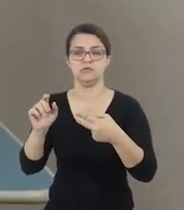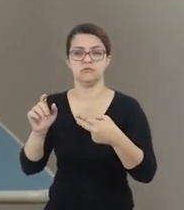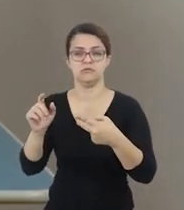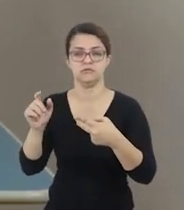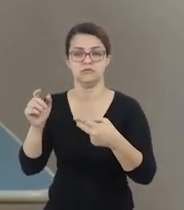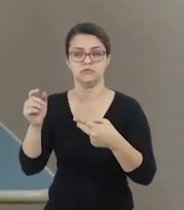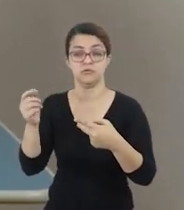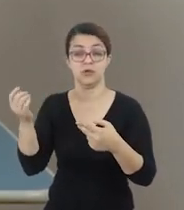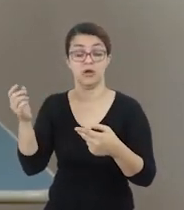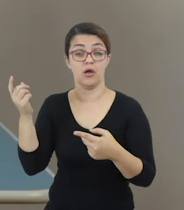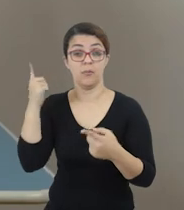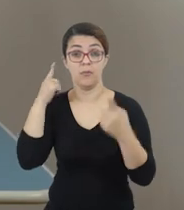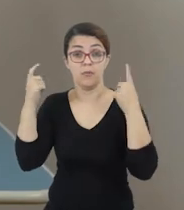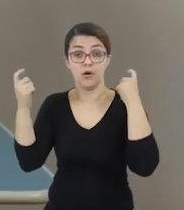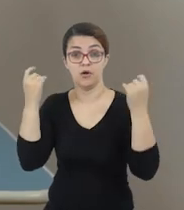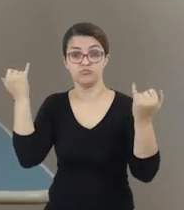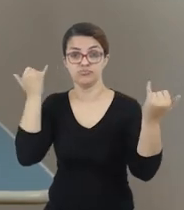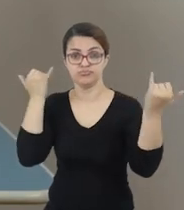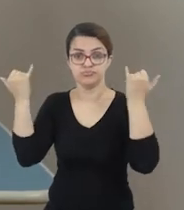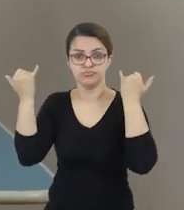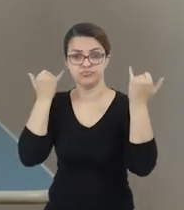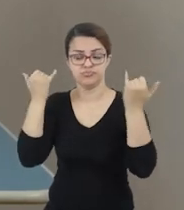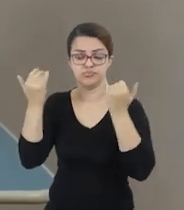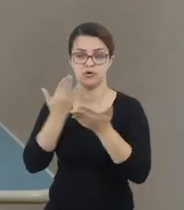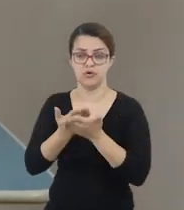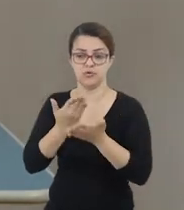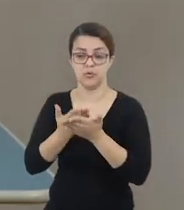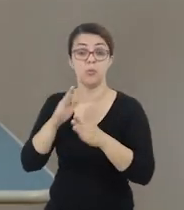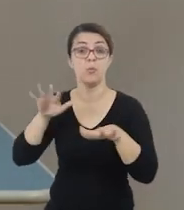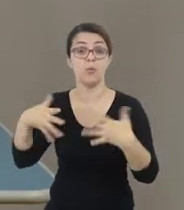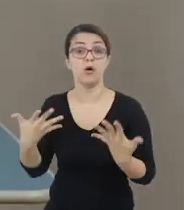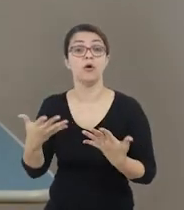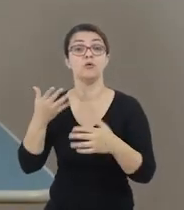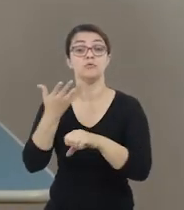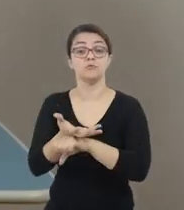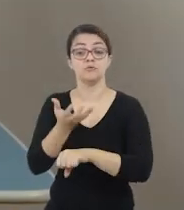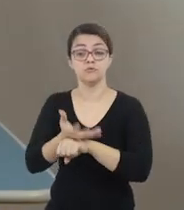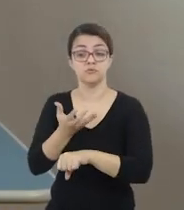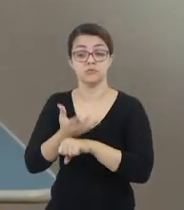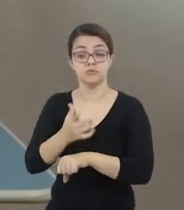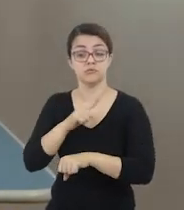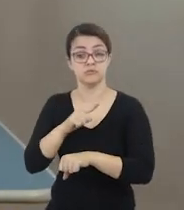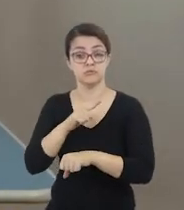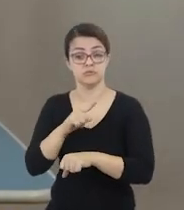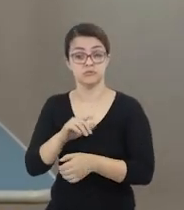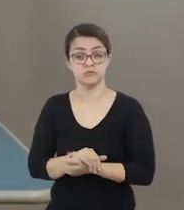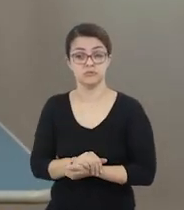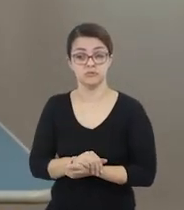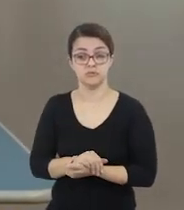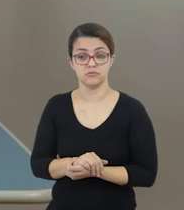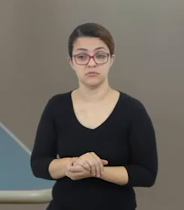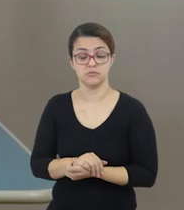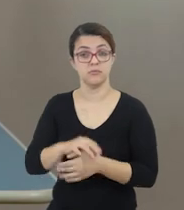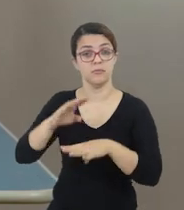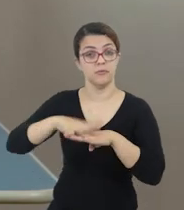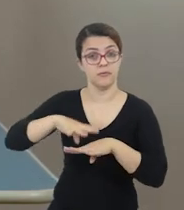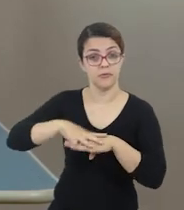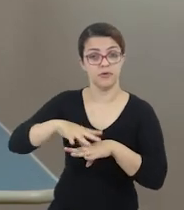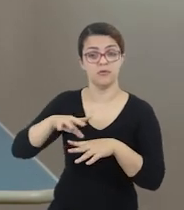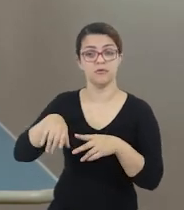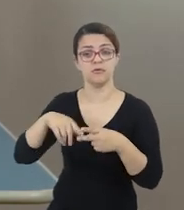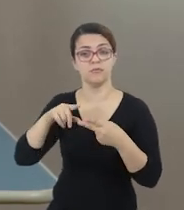pronúncia em casa, ok? Quais são, então, as matérias escolares? Então vamos lá! Tem a Math, que é